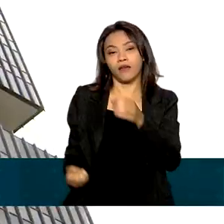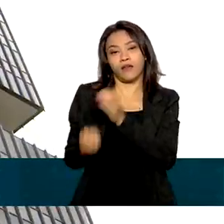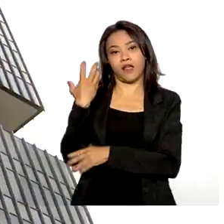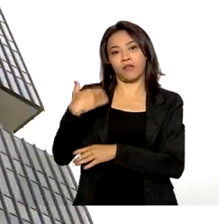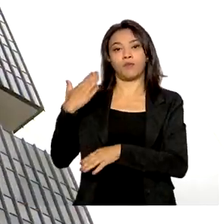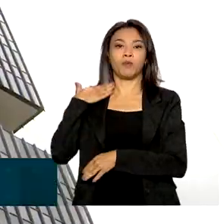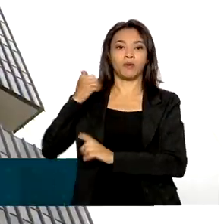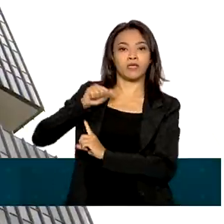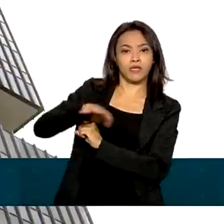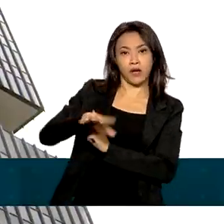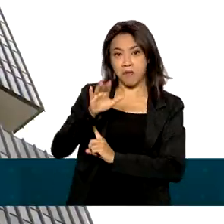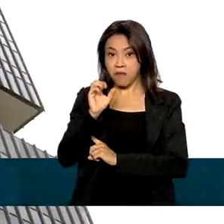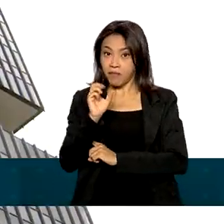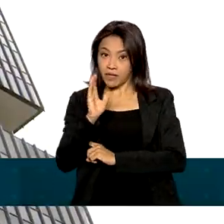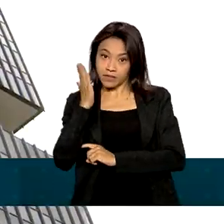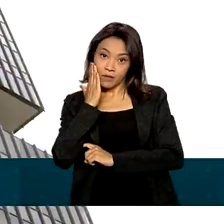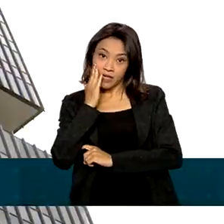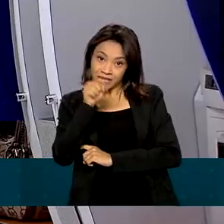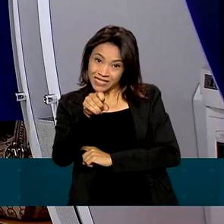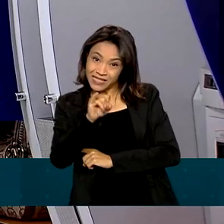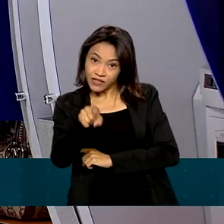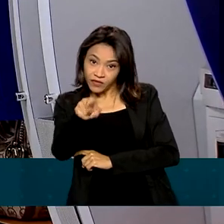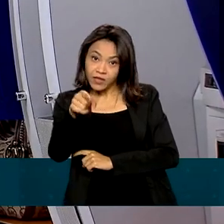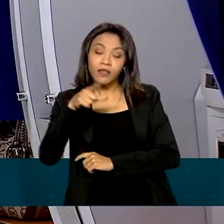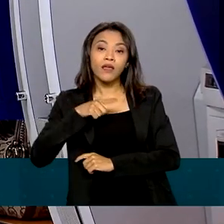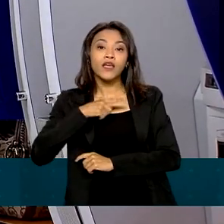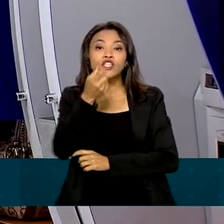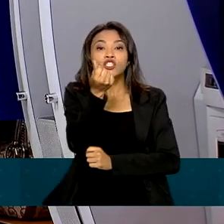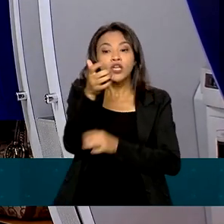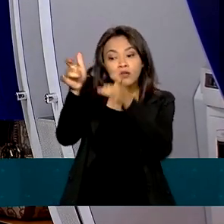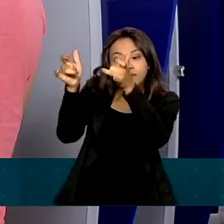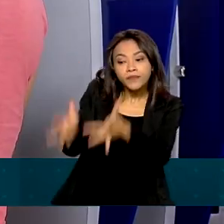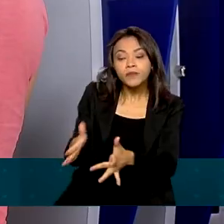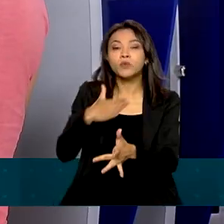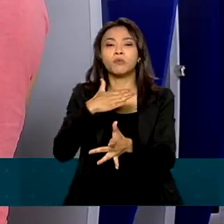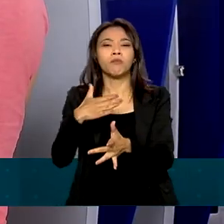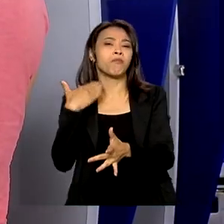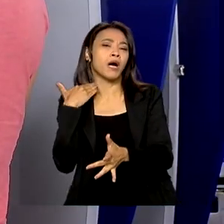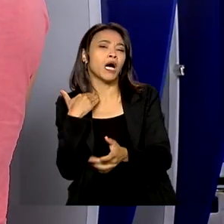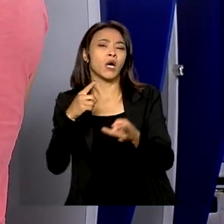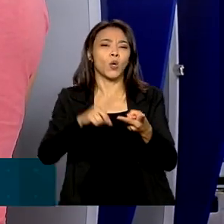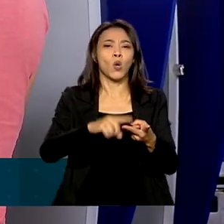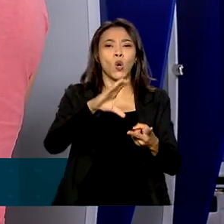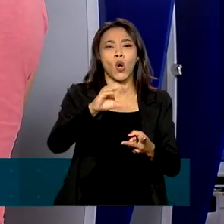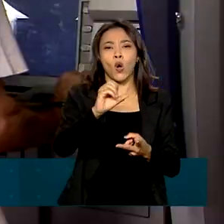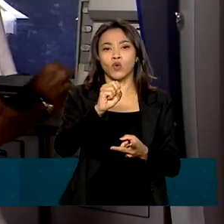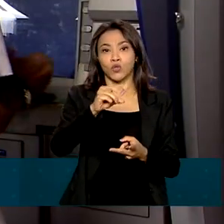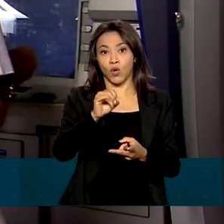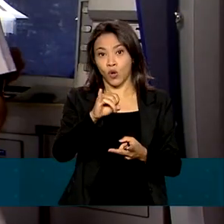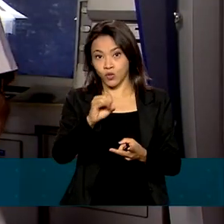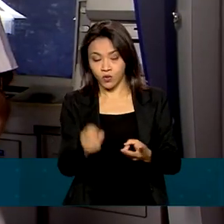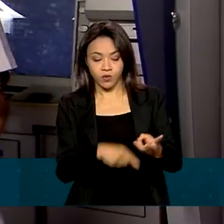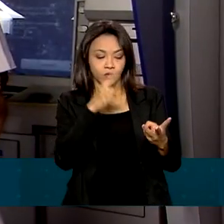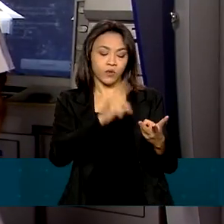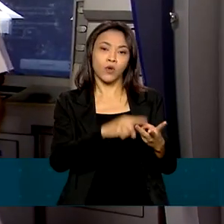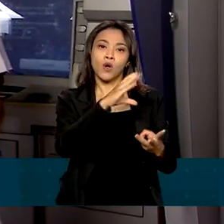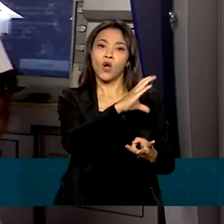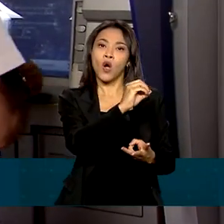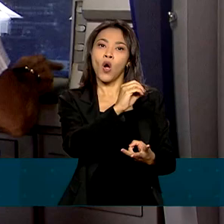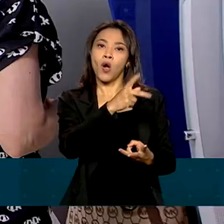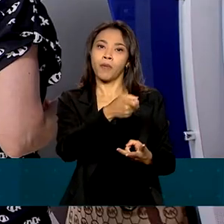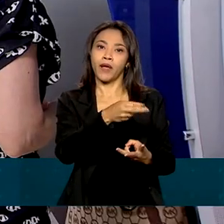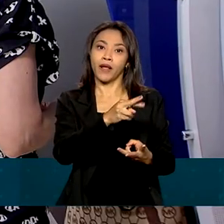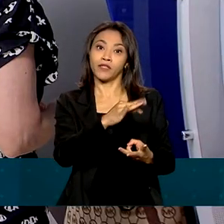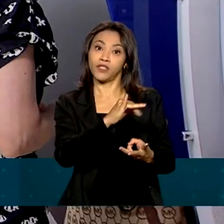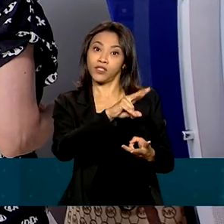para mostrar se você tem algum valor esquecido em um banco, consórcio, cooperativa de crédito ou outra instituição que faça